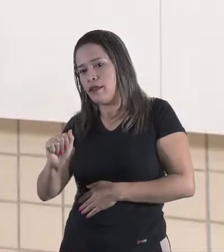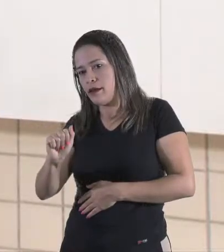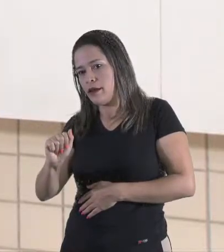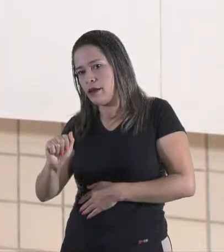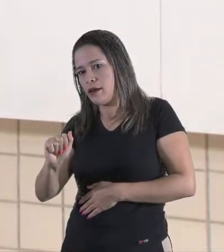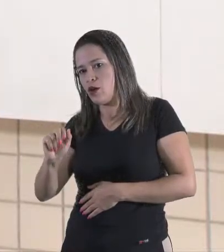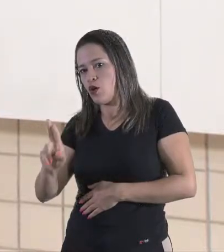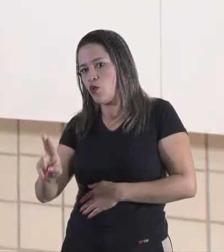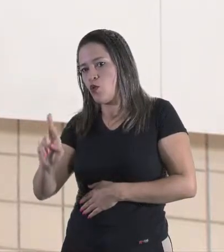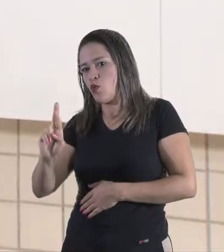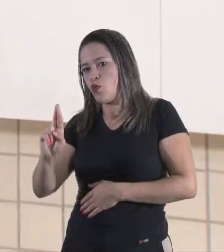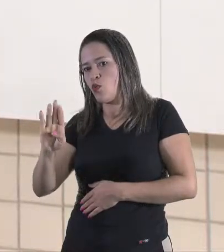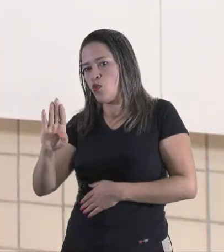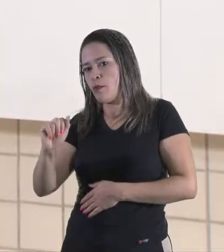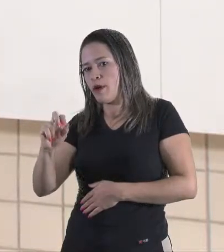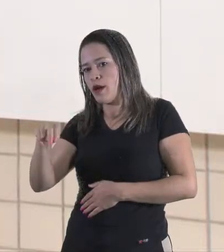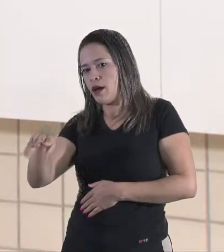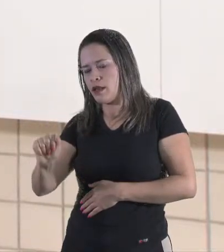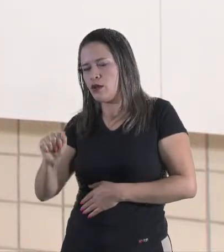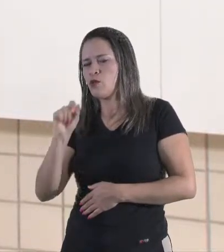zona urbana mesmo? Me fala.